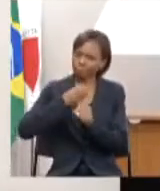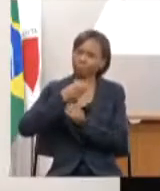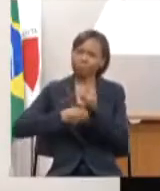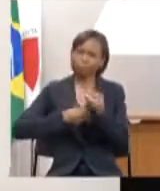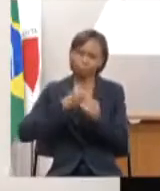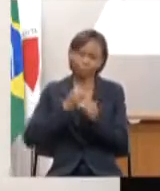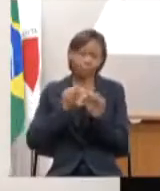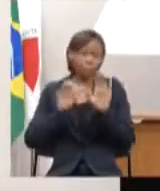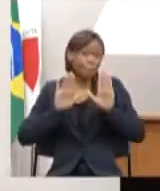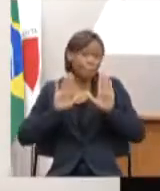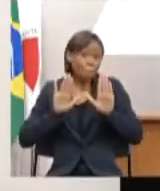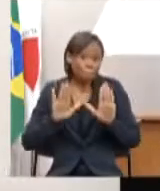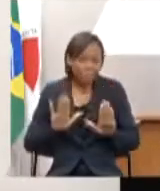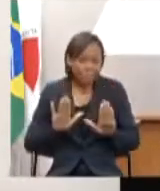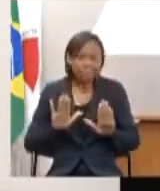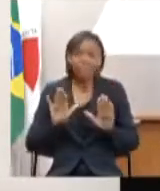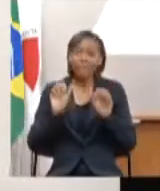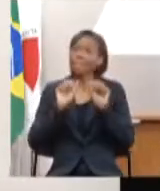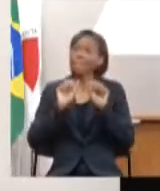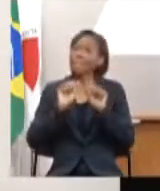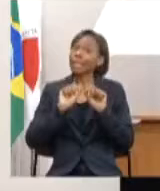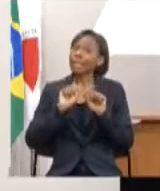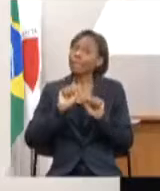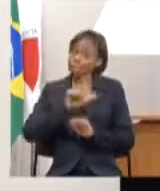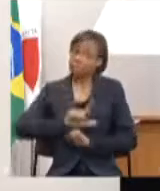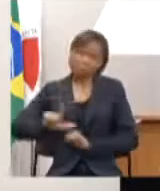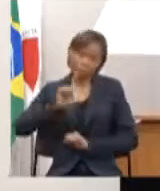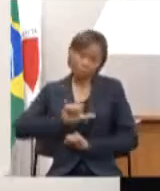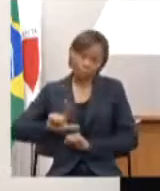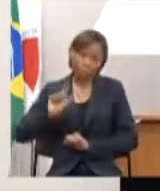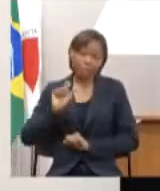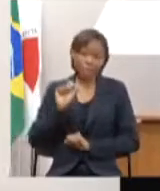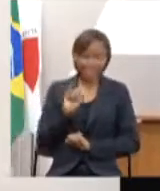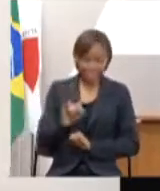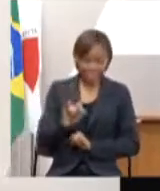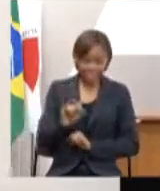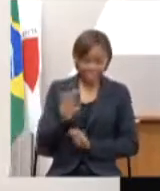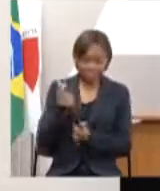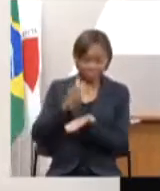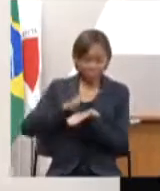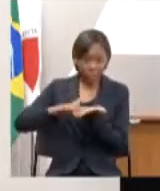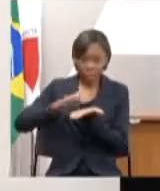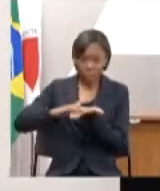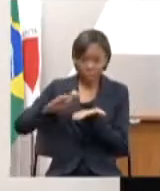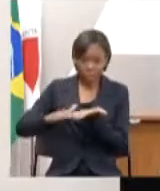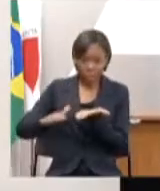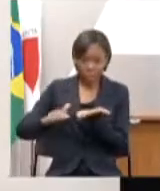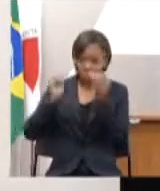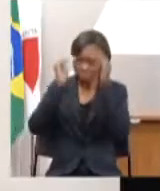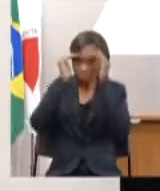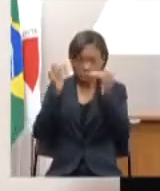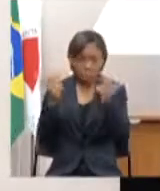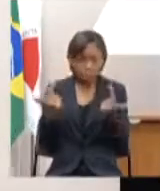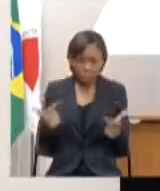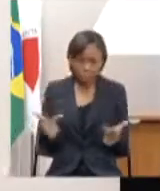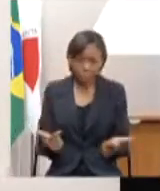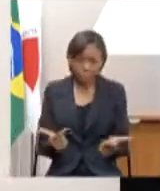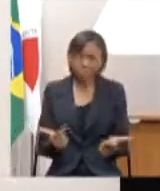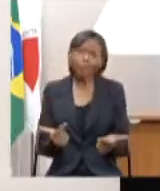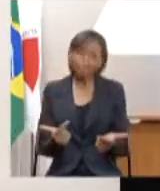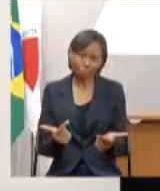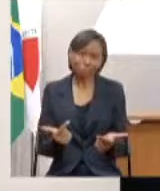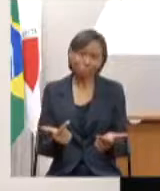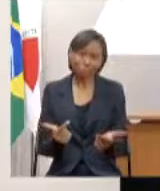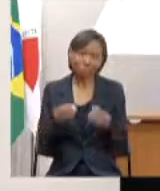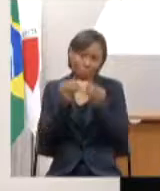o financeiro não é executado, isso fragiliza também o conjunto do